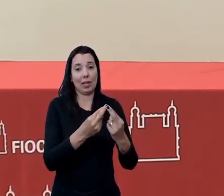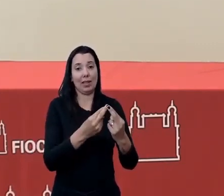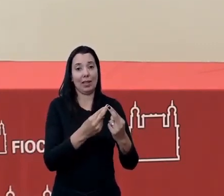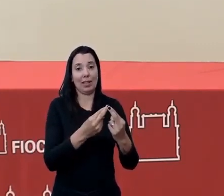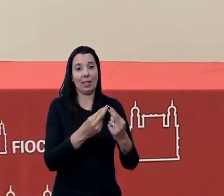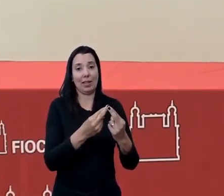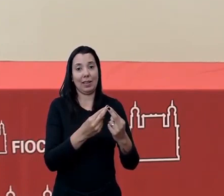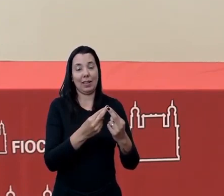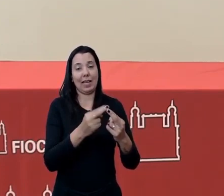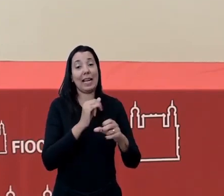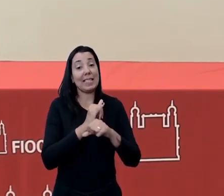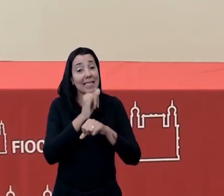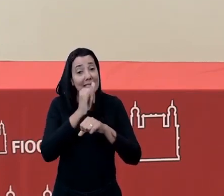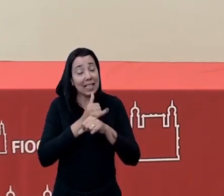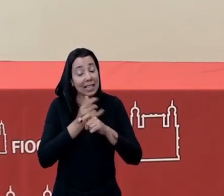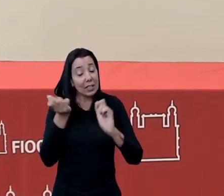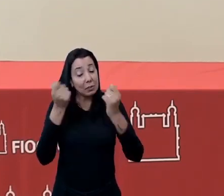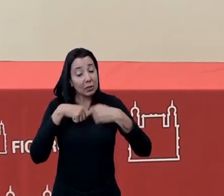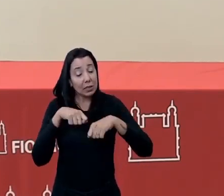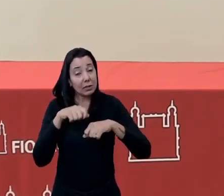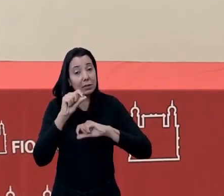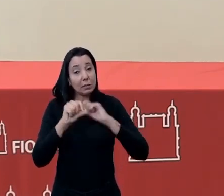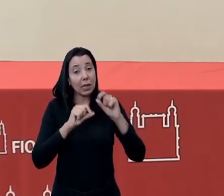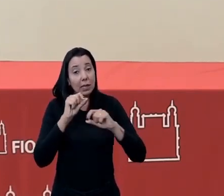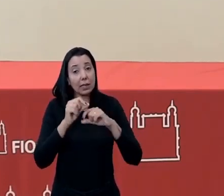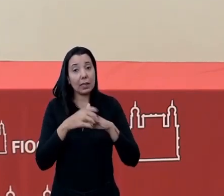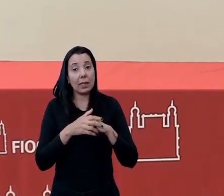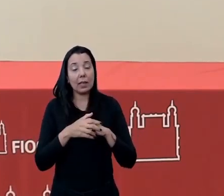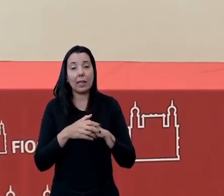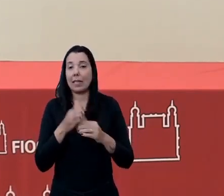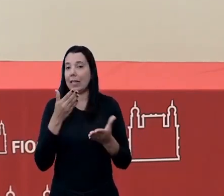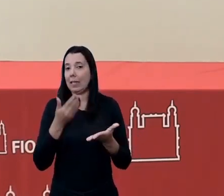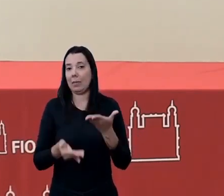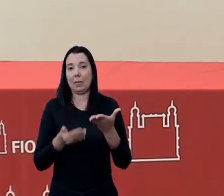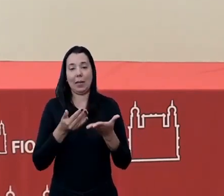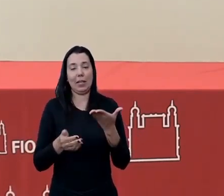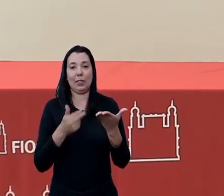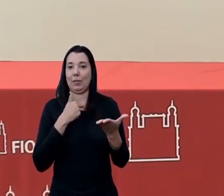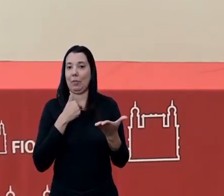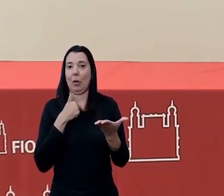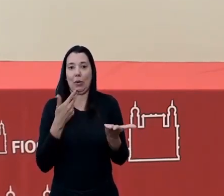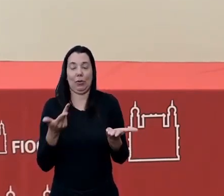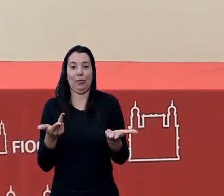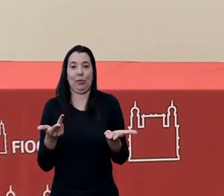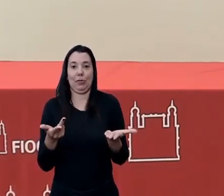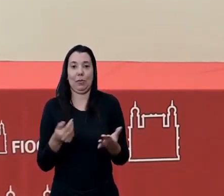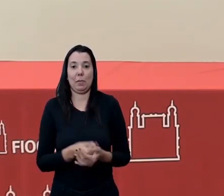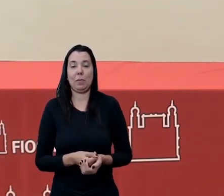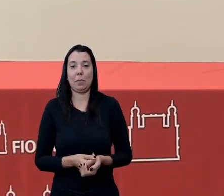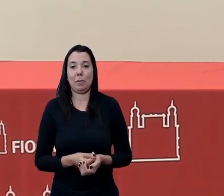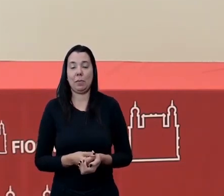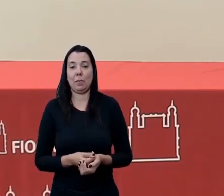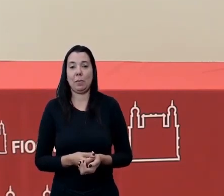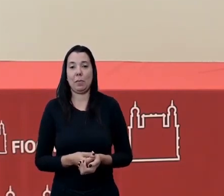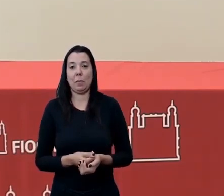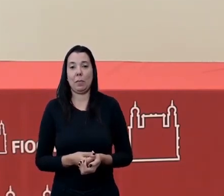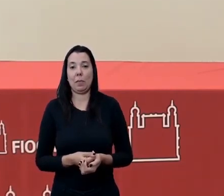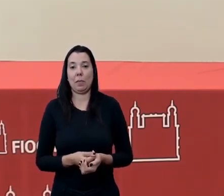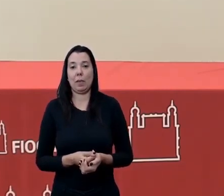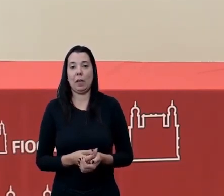as estratégias possíveis para que a gente não perca essa articulação,